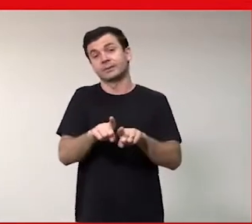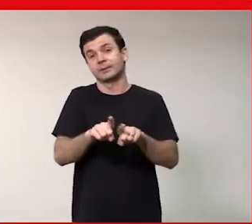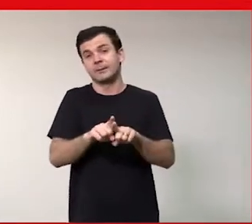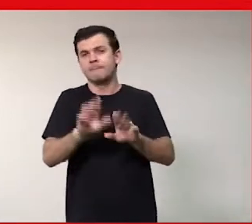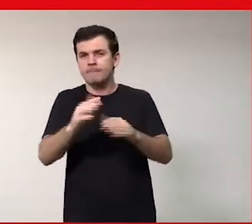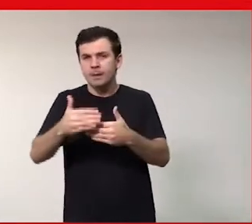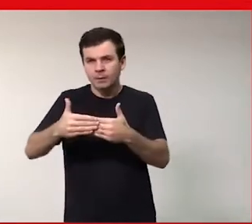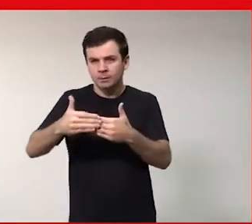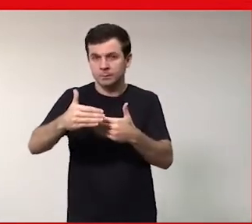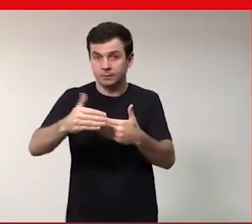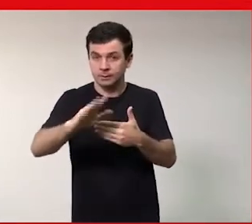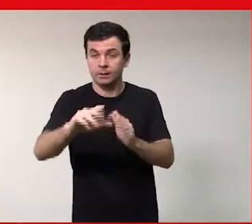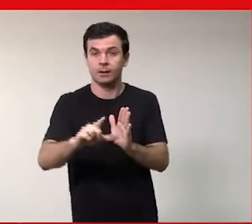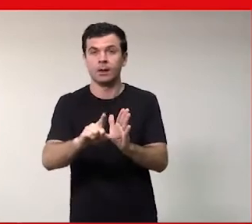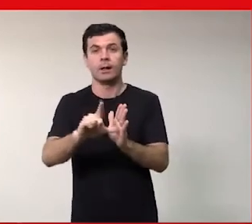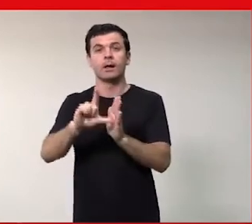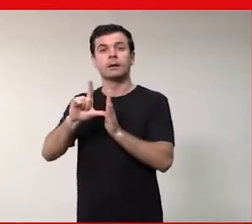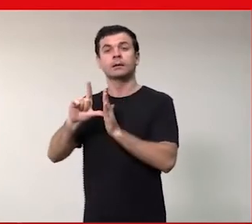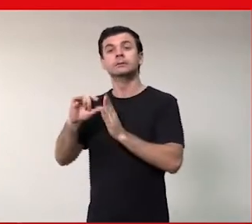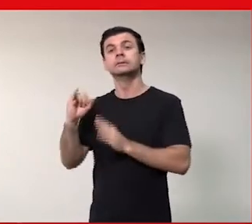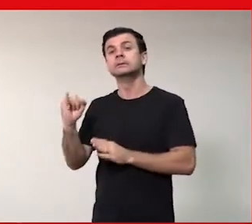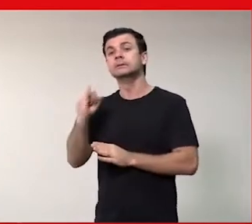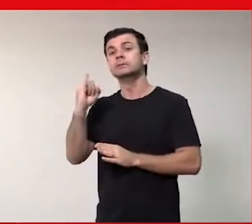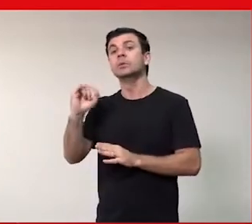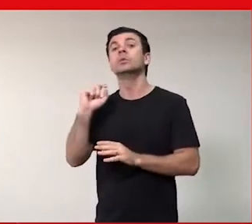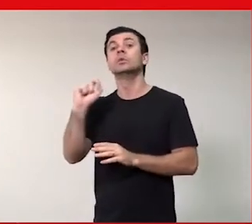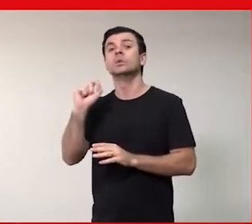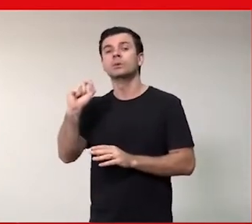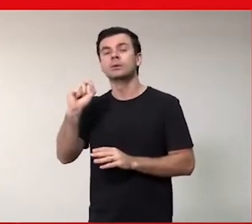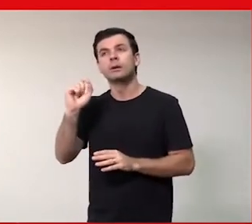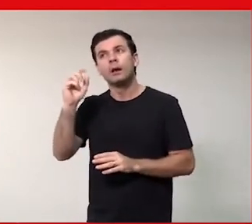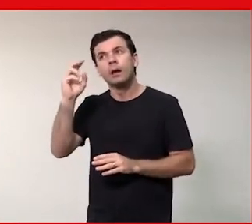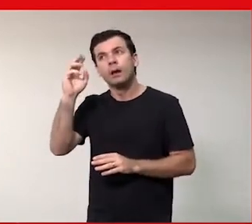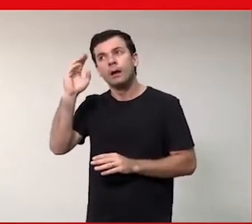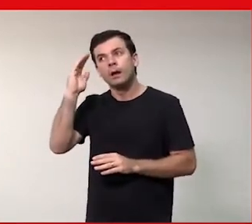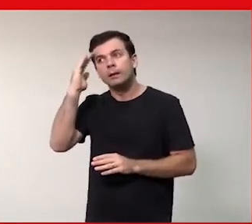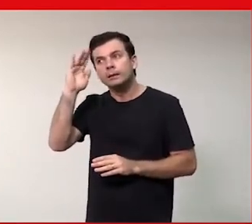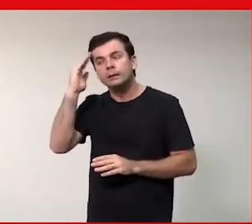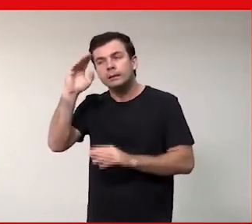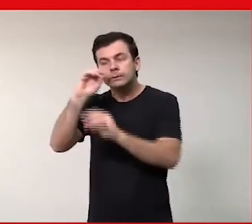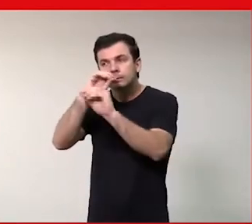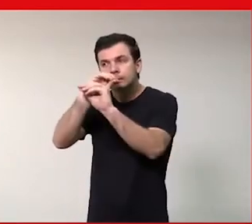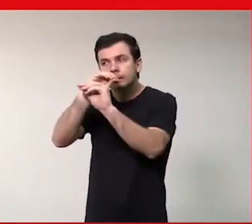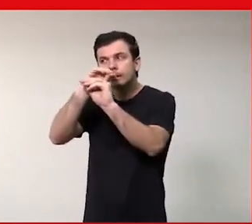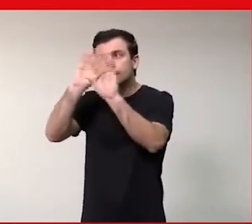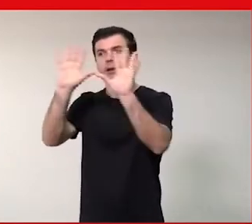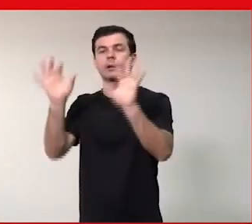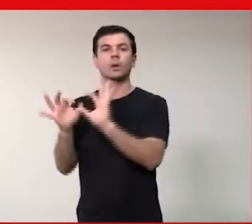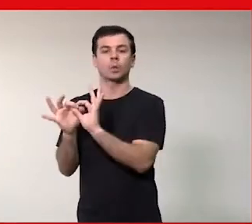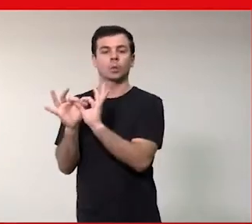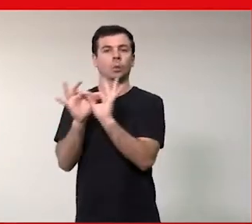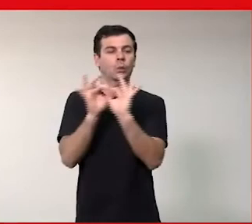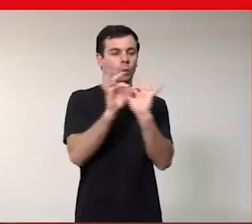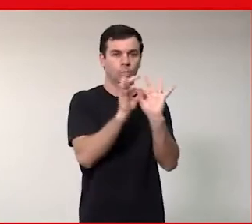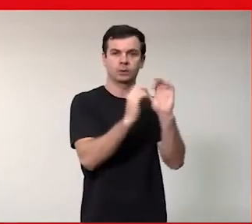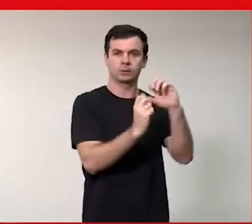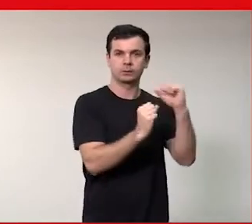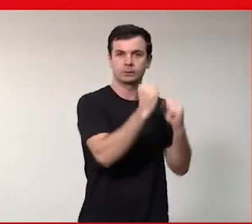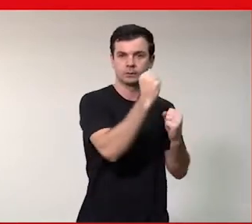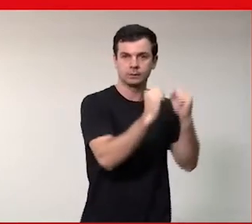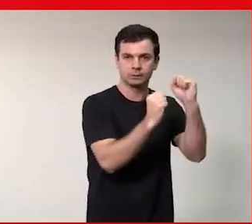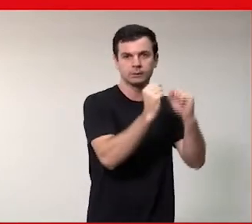começar a falar isso, é importante a gente entender o contexto da indústria hoje em dia. Então, uma das coisas que é mais